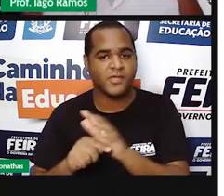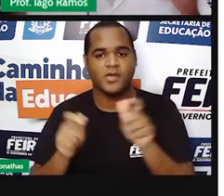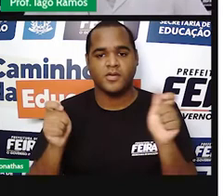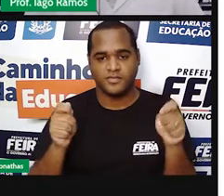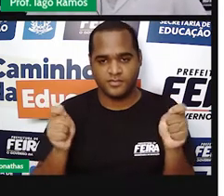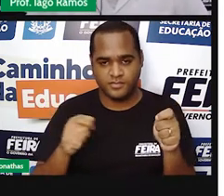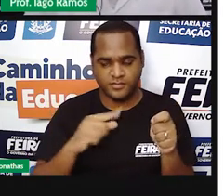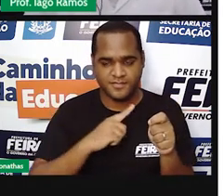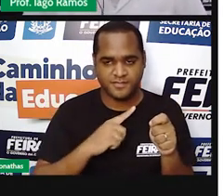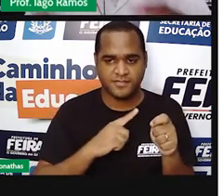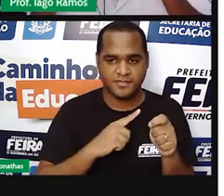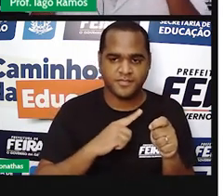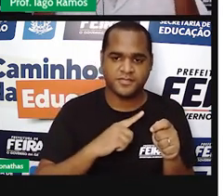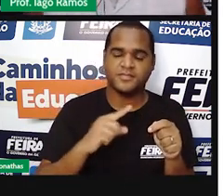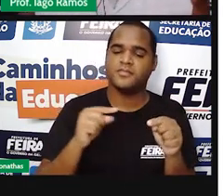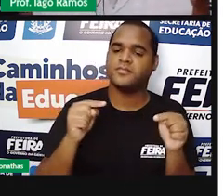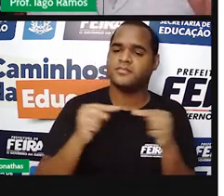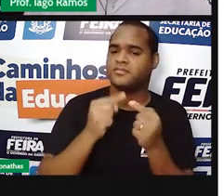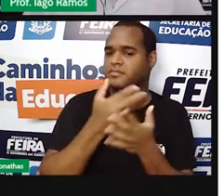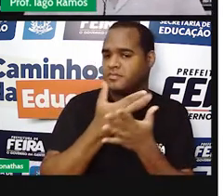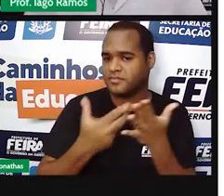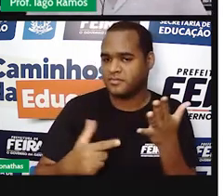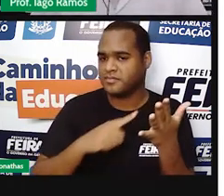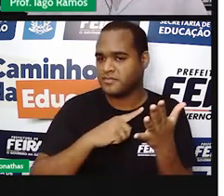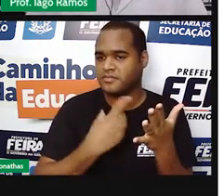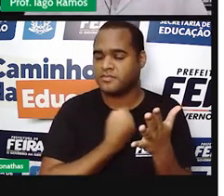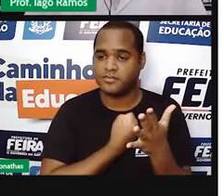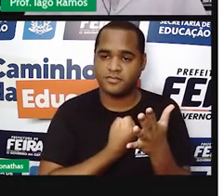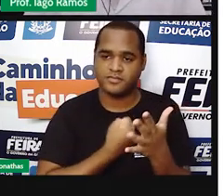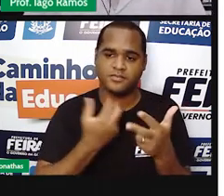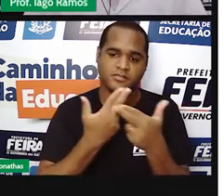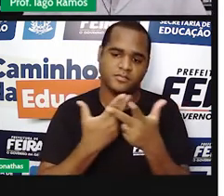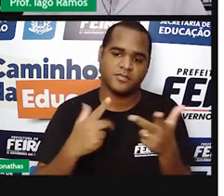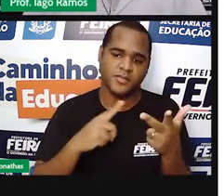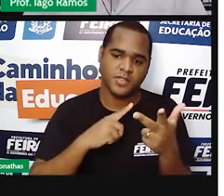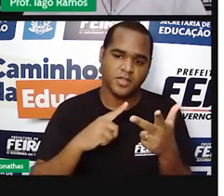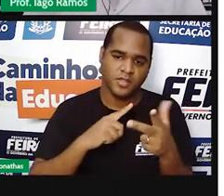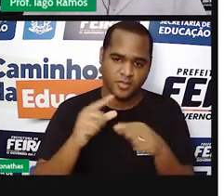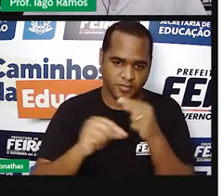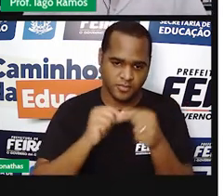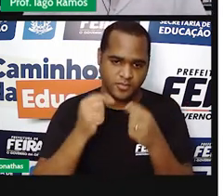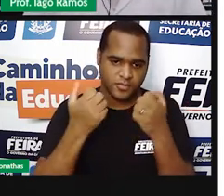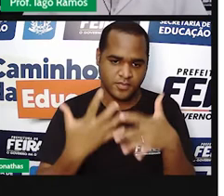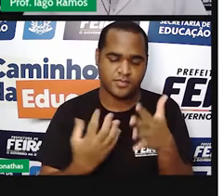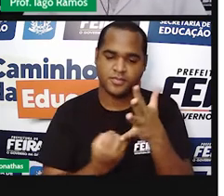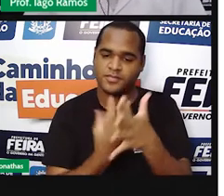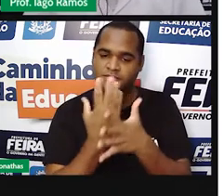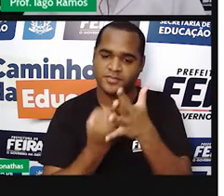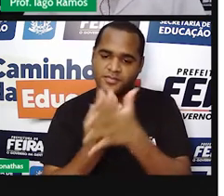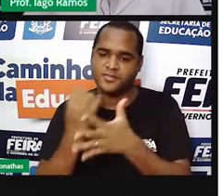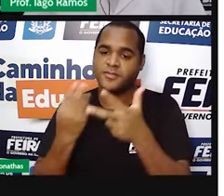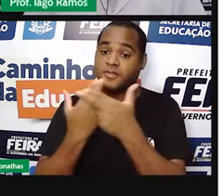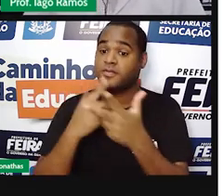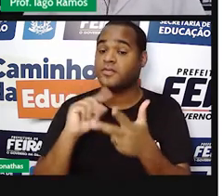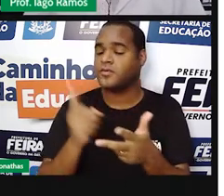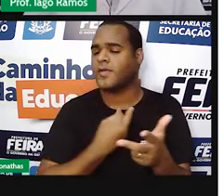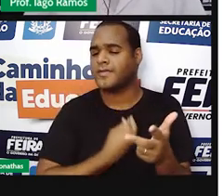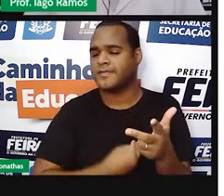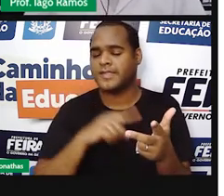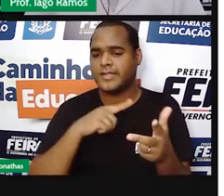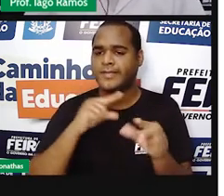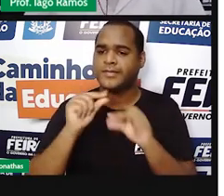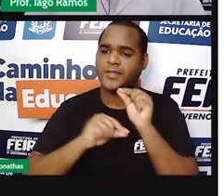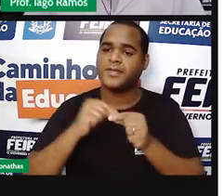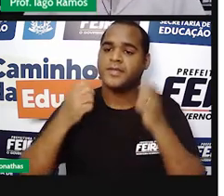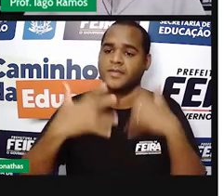números reais, os tipos, né, que esses números reais podem aparecer aí para nós, inclusive em